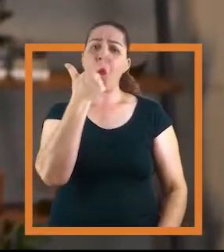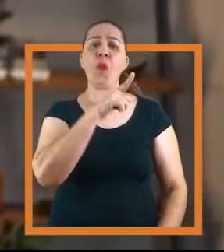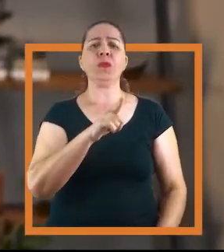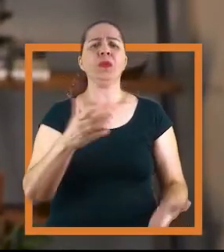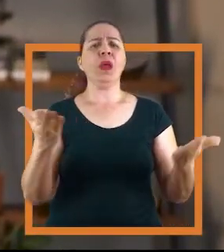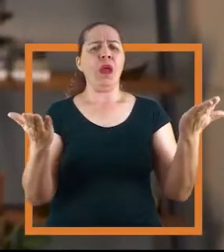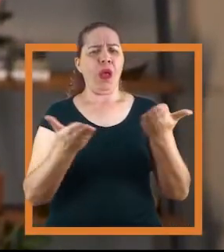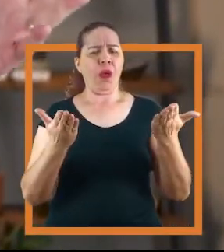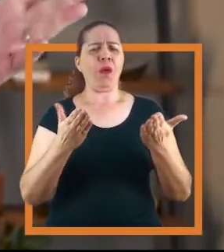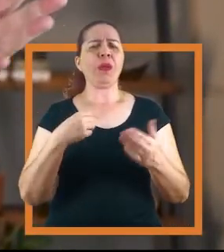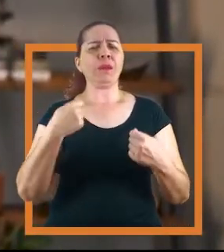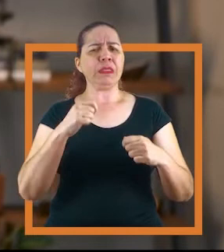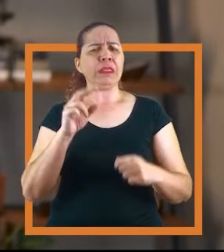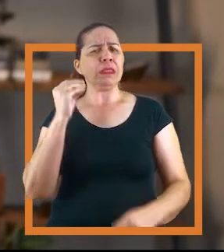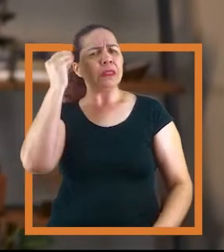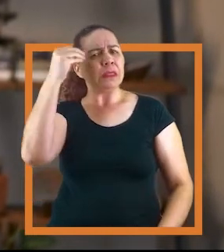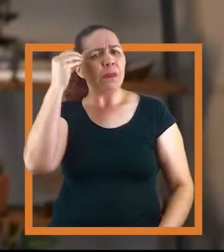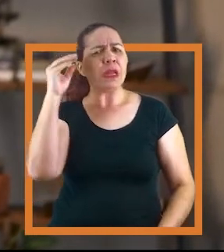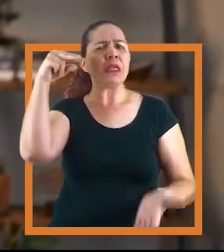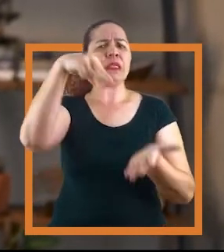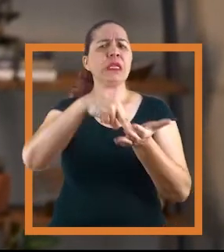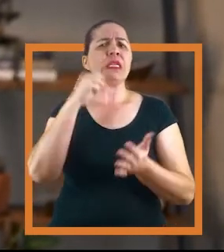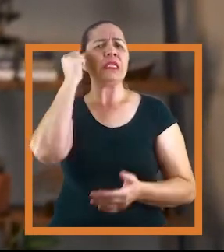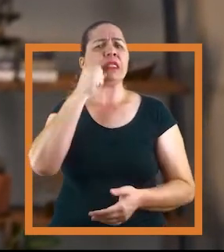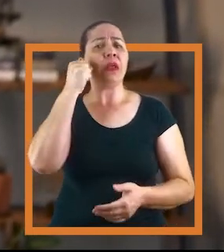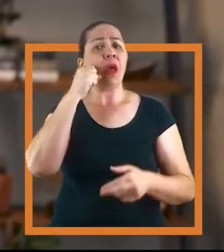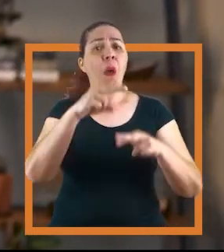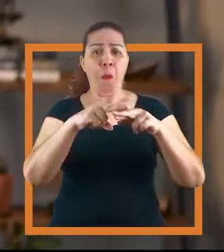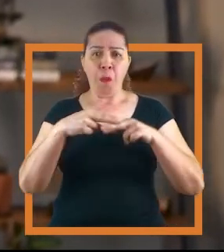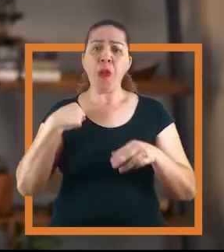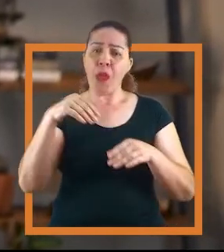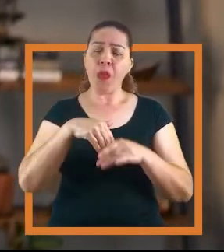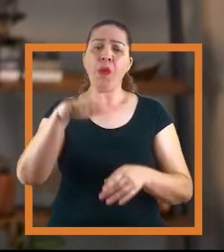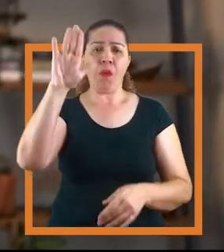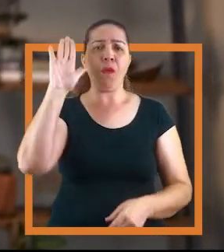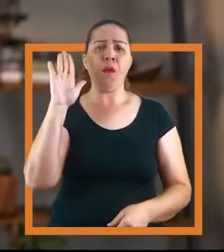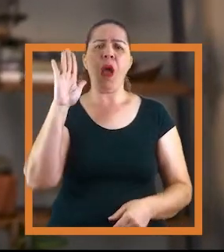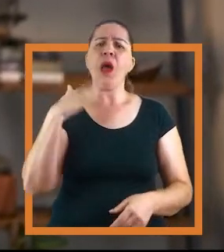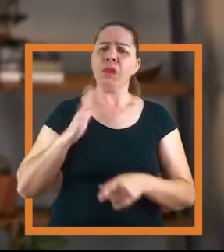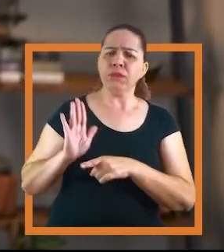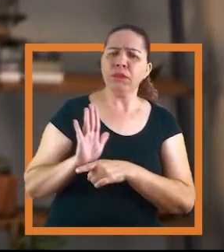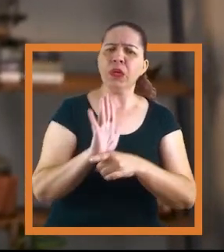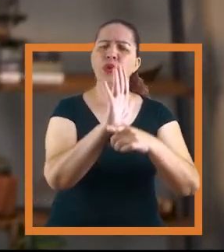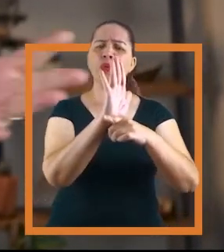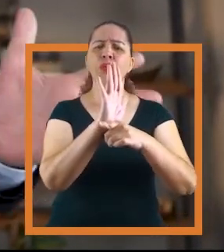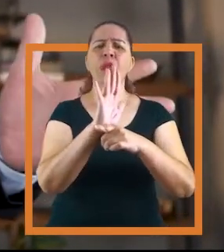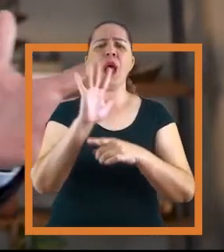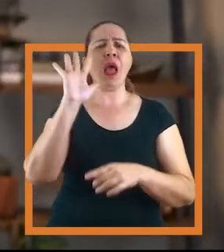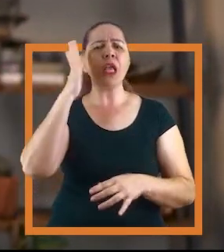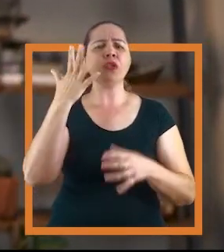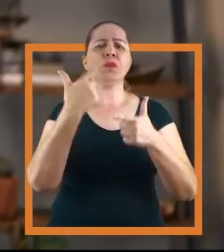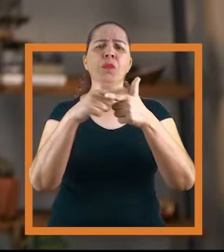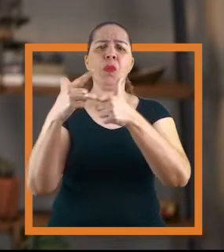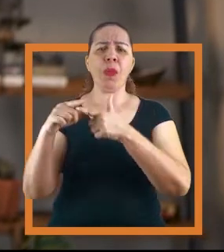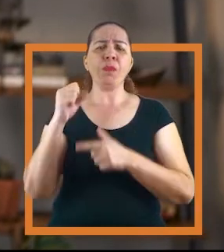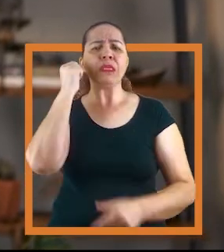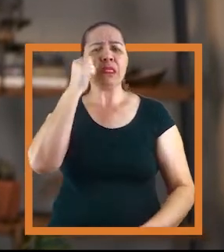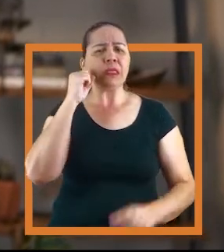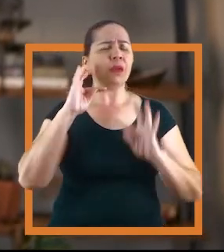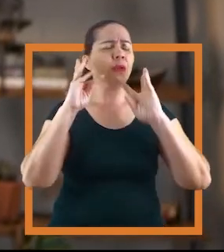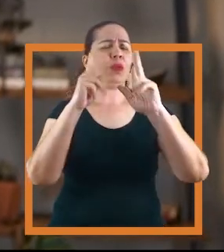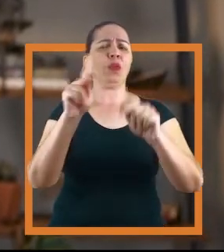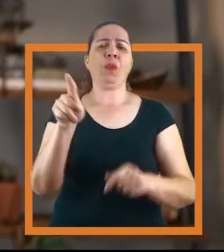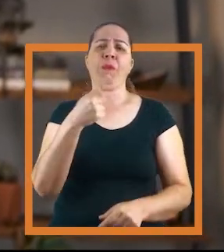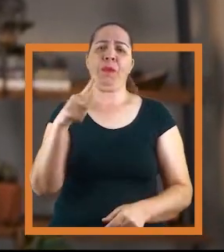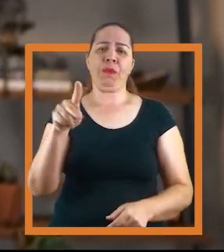de São Paulo. É hora de ter uma voz experiente no Senado. É para isso que eu estou nessa campanha. Para ajudar a resolver crises e